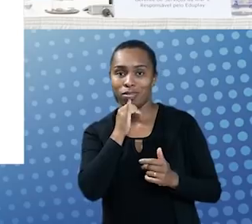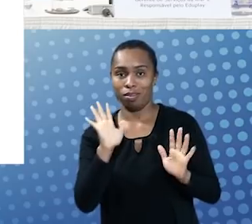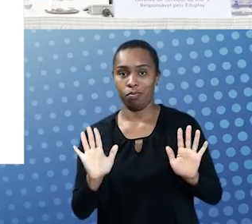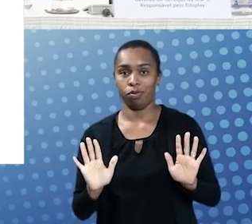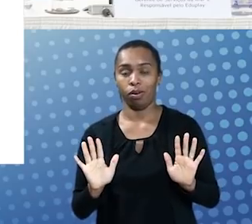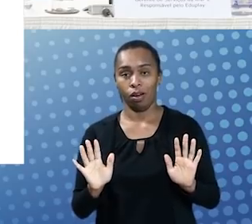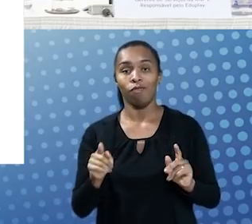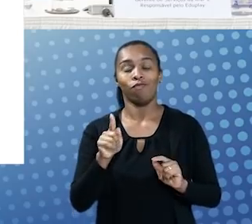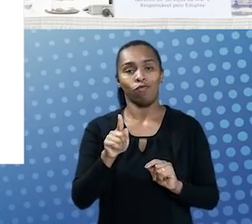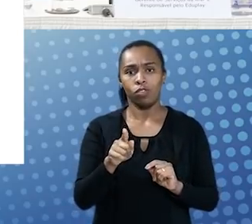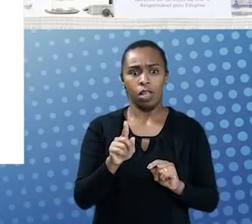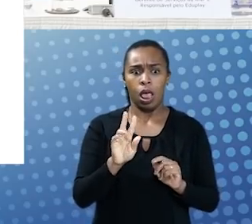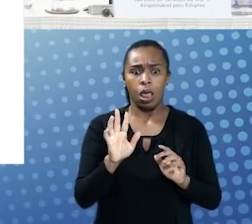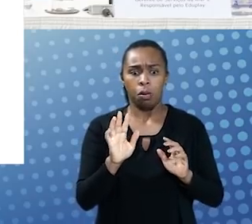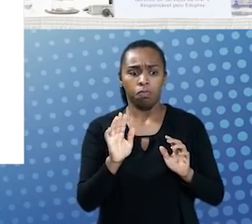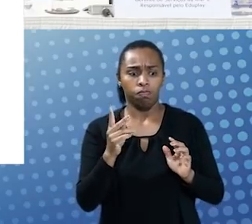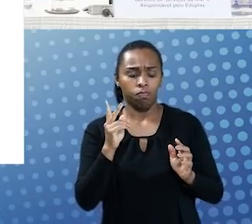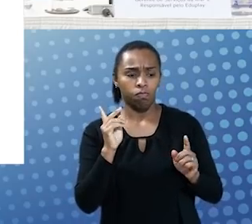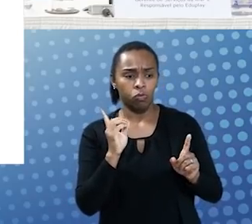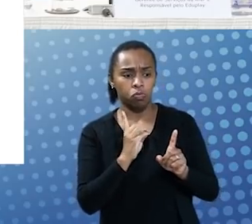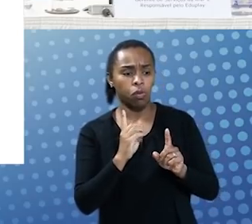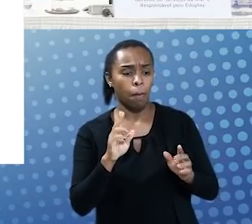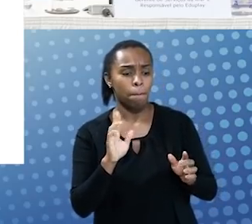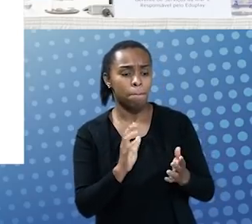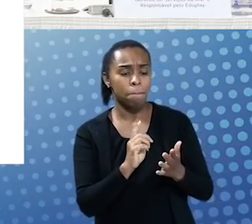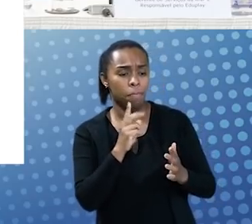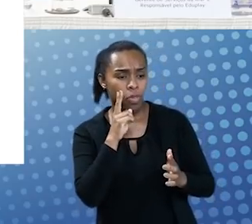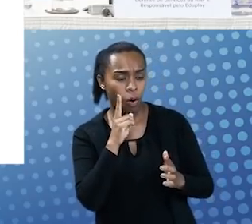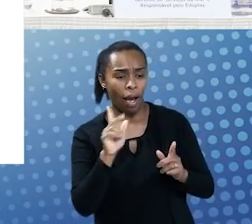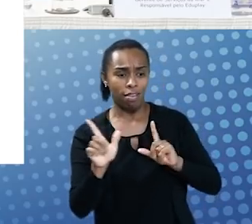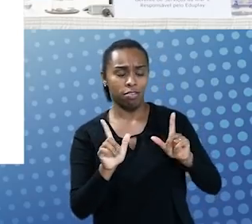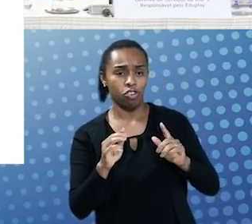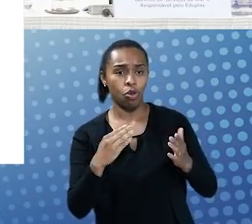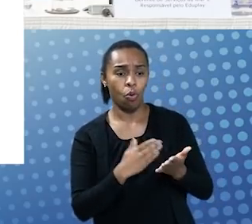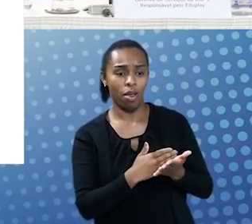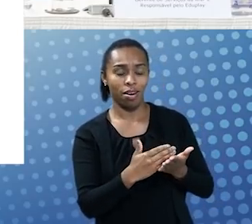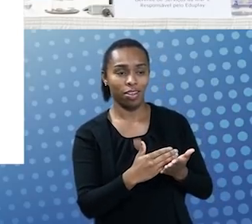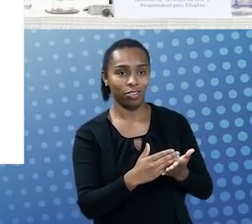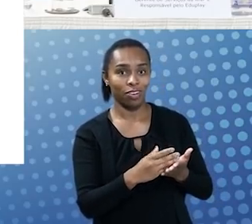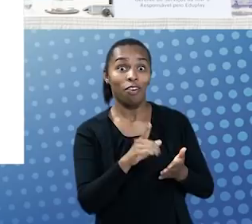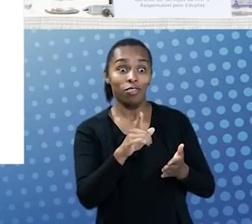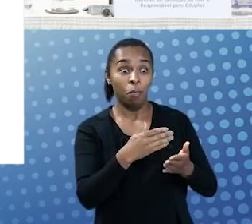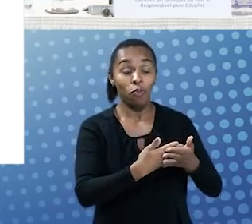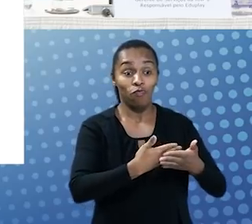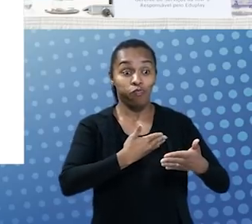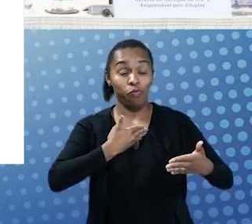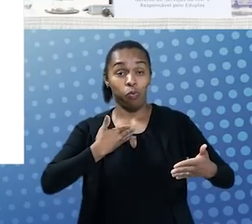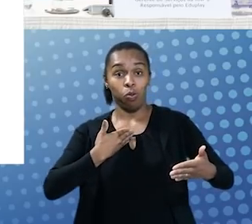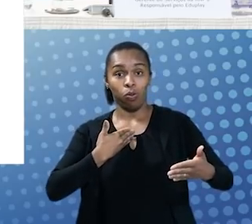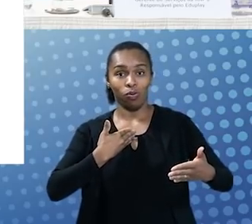então, você não pegou o início, você vai conseguir retroceder esse vídeo para que você veja o início dele,